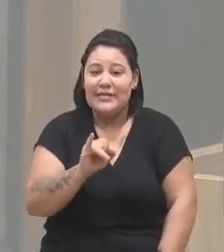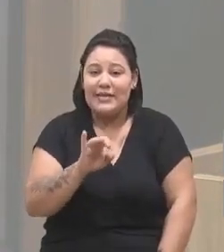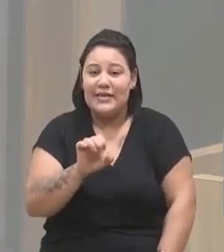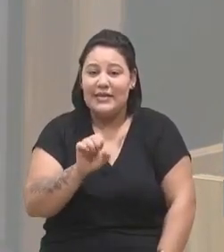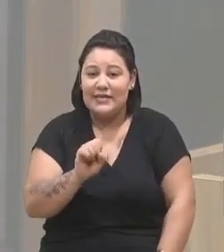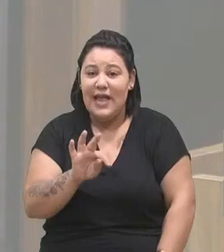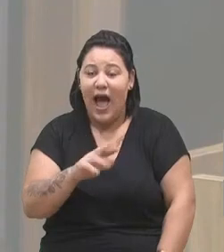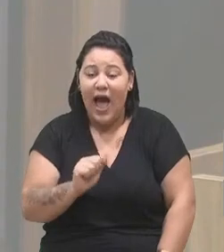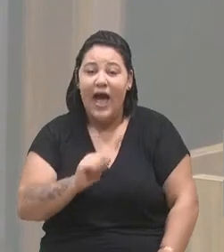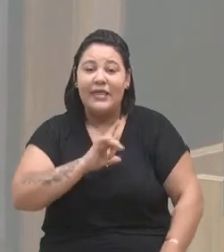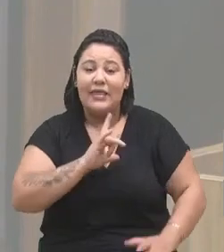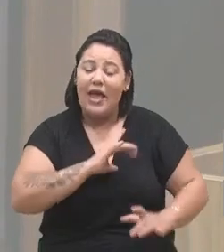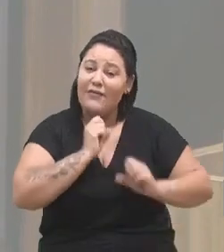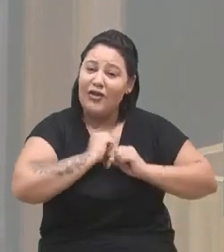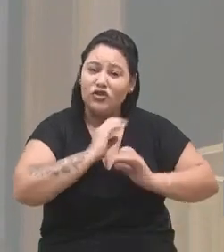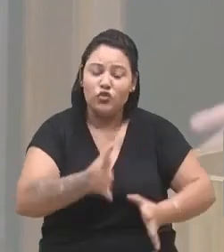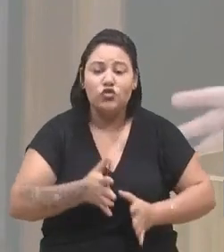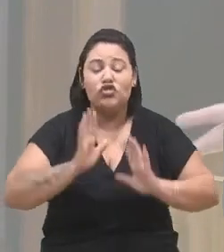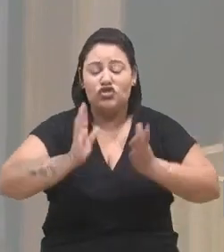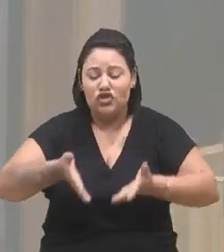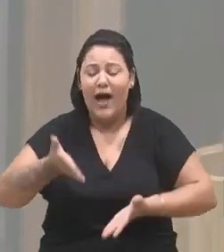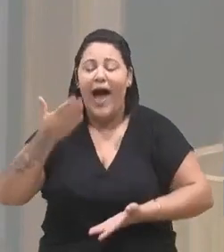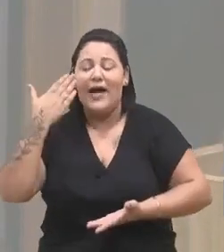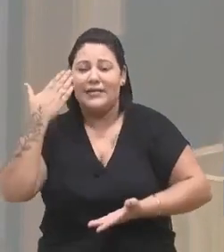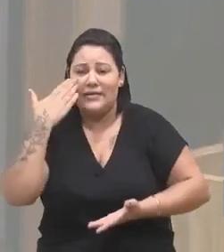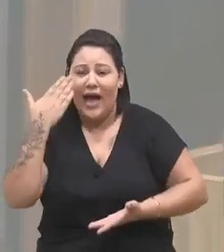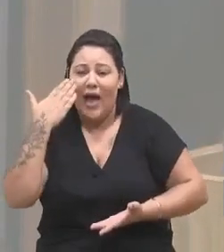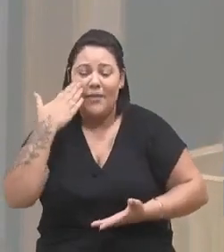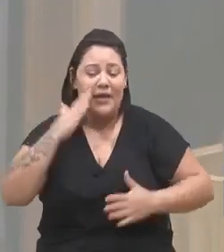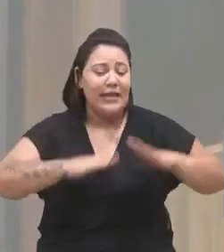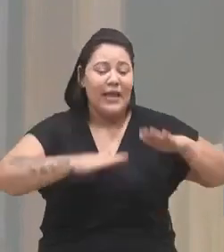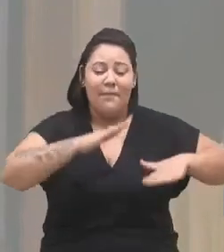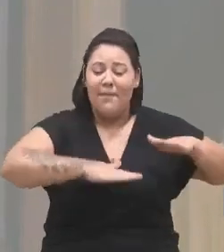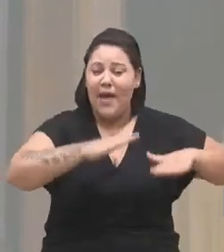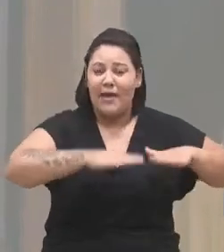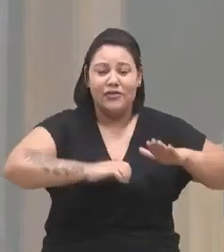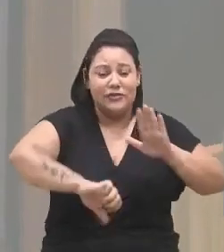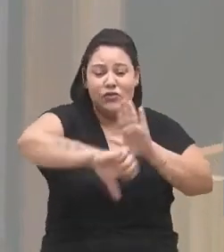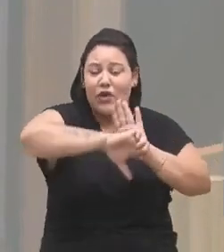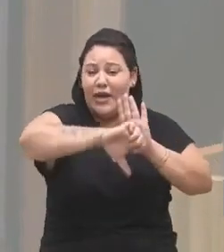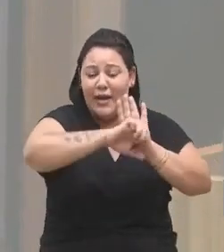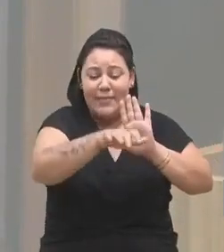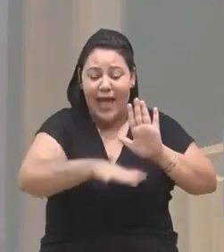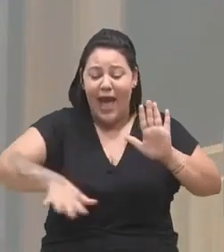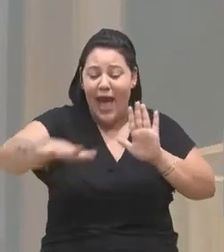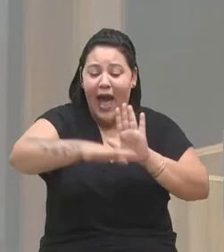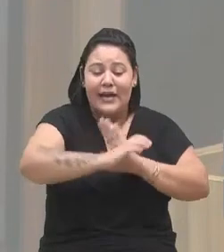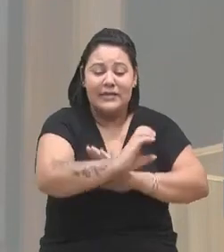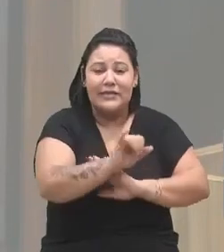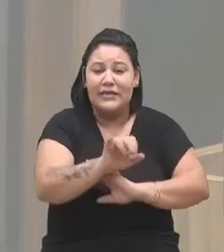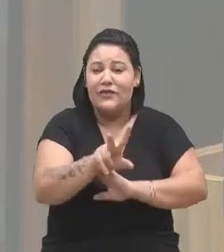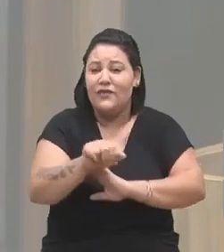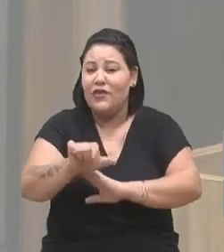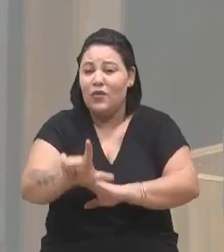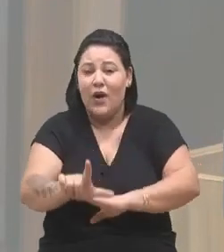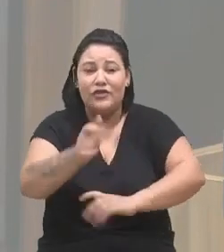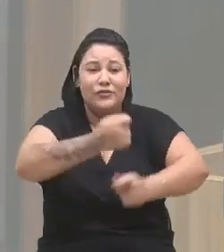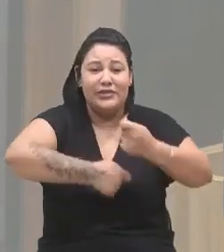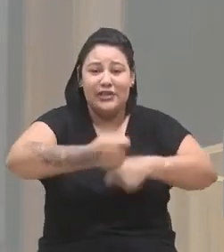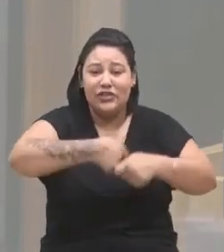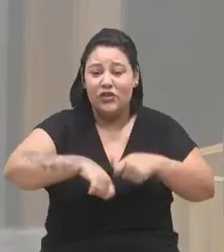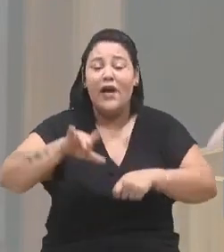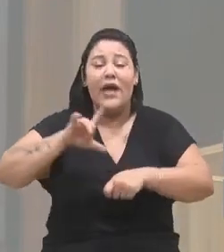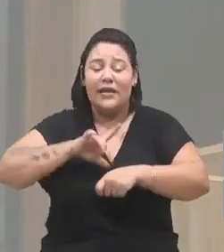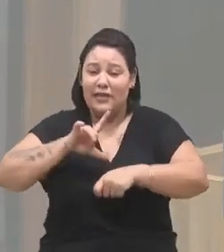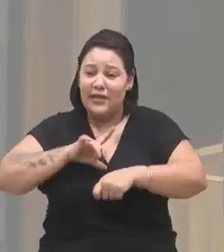gente sabe das independências das esferas criminais, civil e administrativa, e se encontra o respaldo